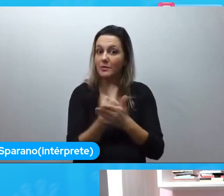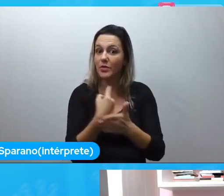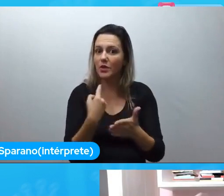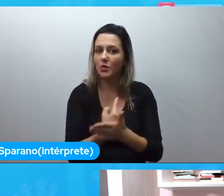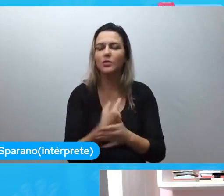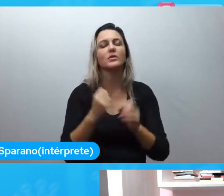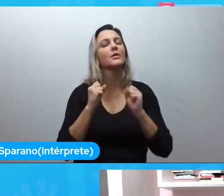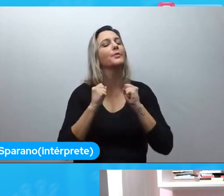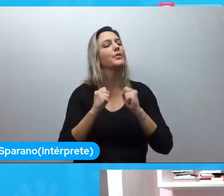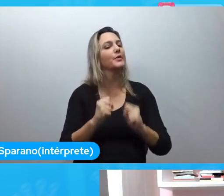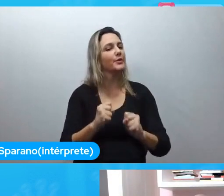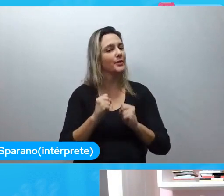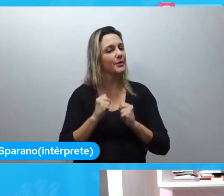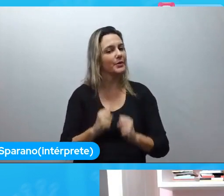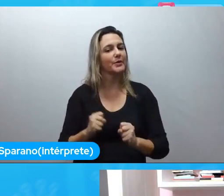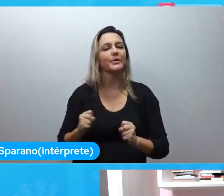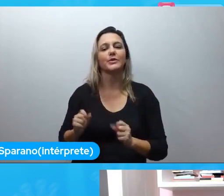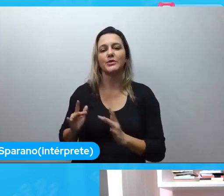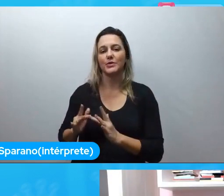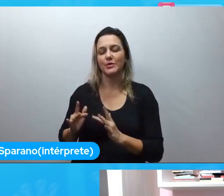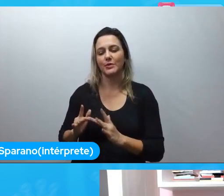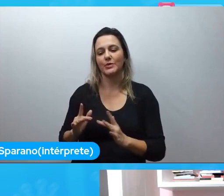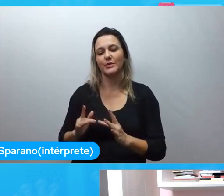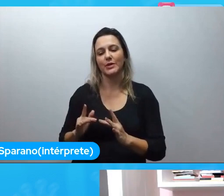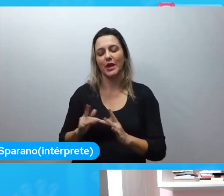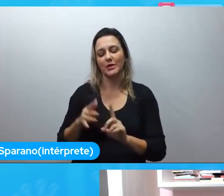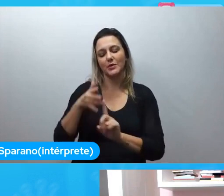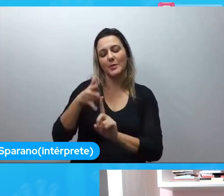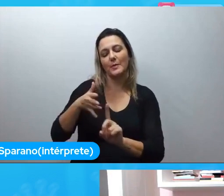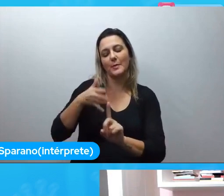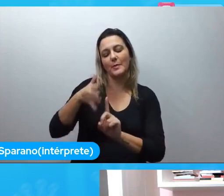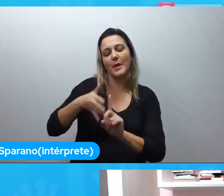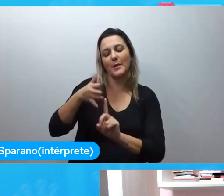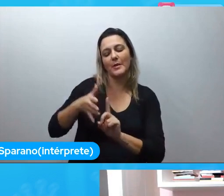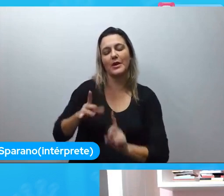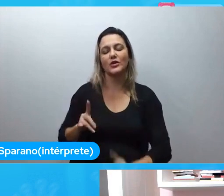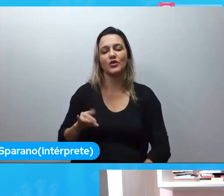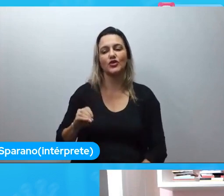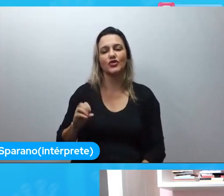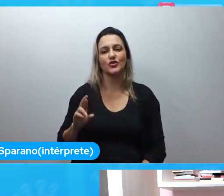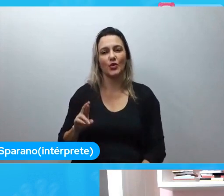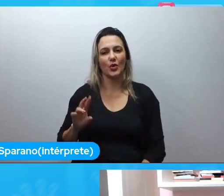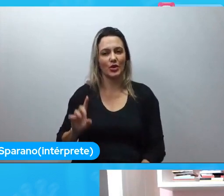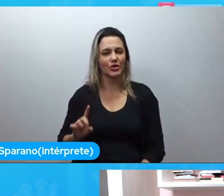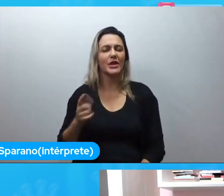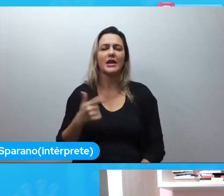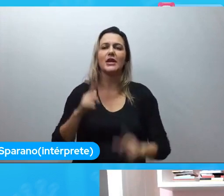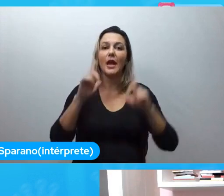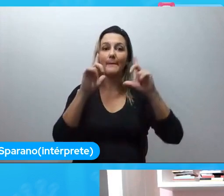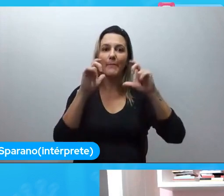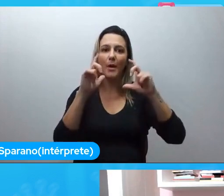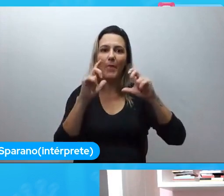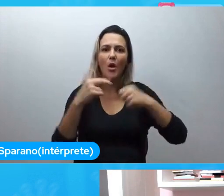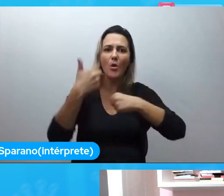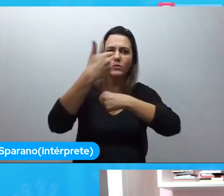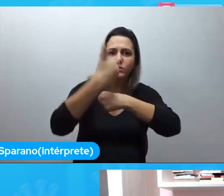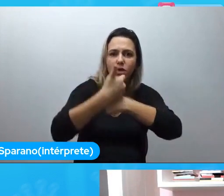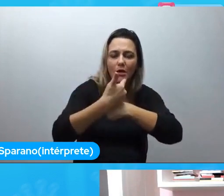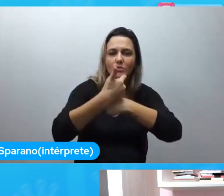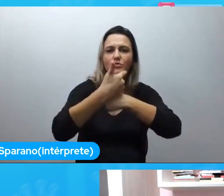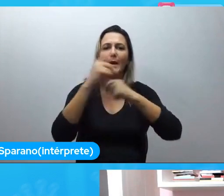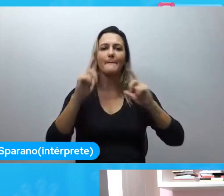canal de perguntas de Keynote, aqui no nosso Discord. Caso vocês tiram uma foto, gravem um vídeo, tiram um print da tela, que isso aqui vai ser